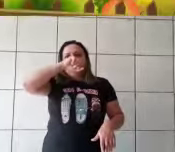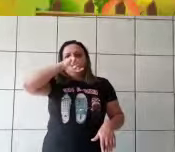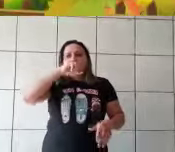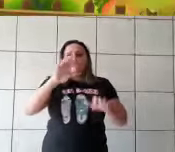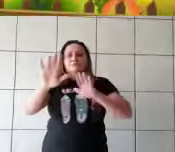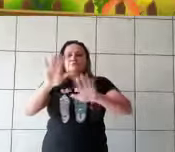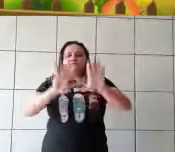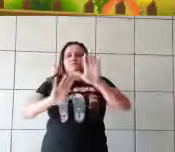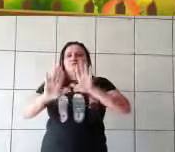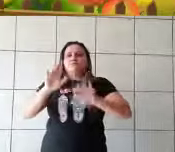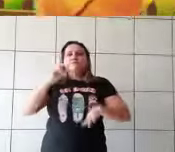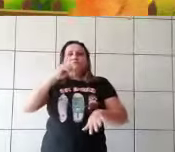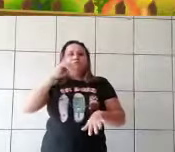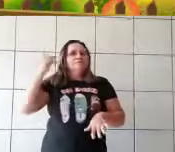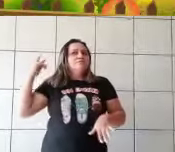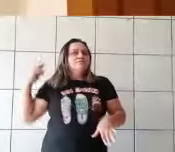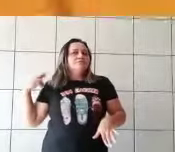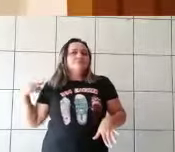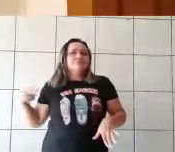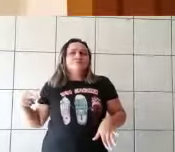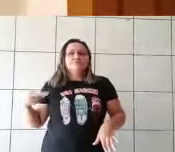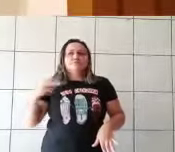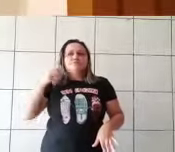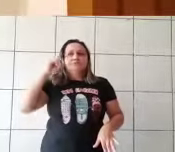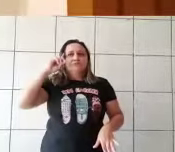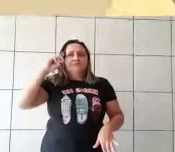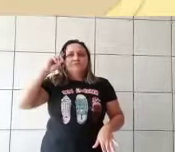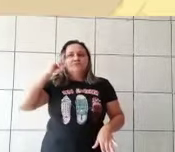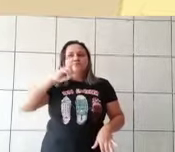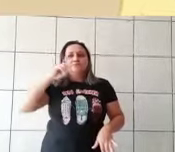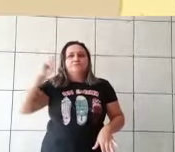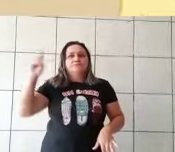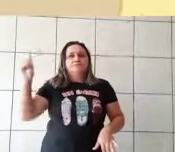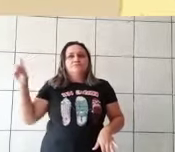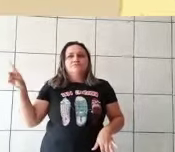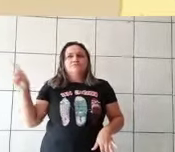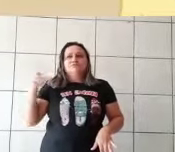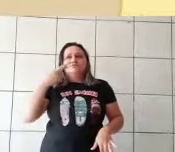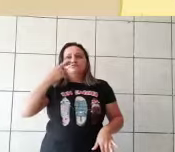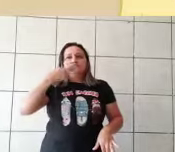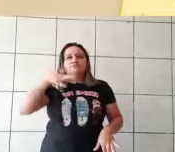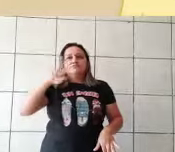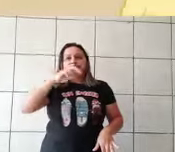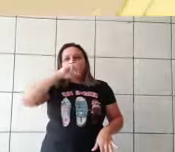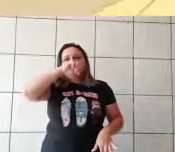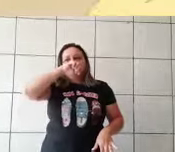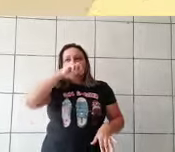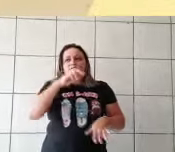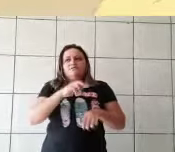Um dia seu pai se casou novamente e a vida da garota mudou drasticamente.